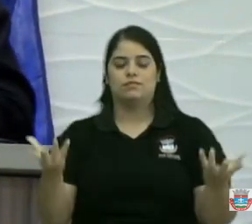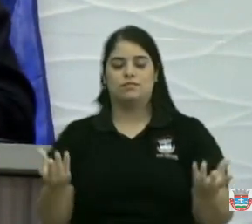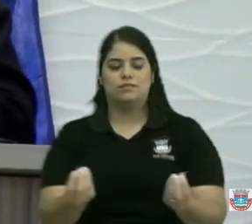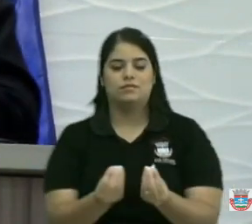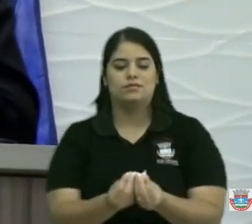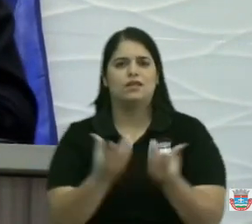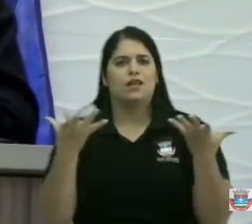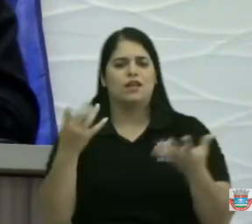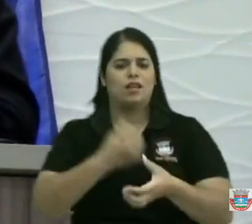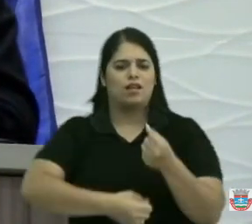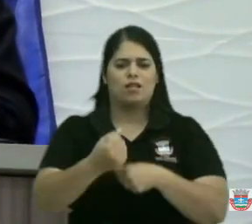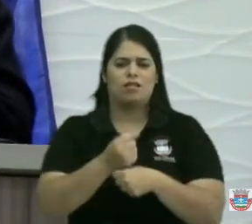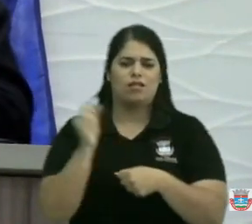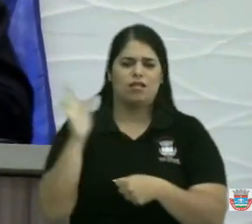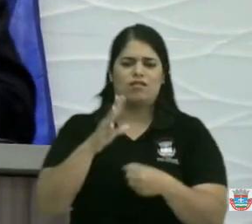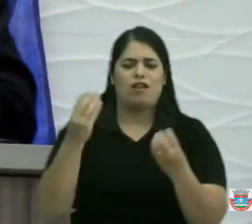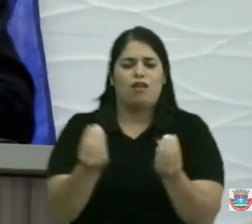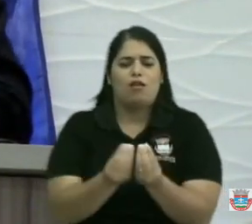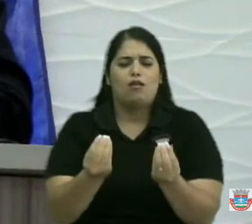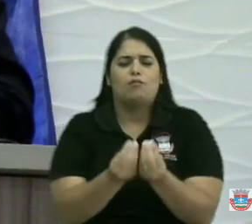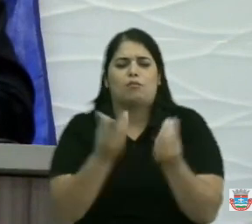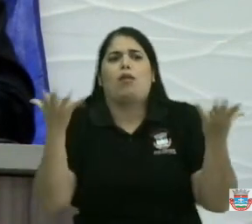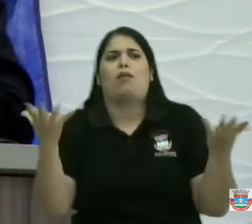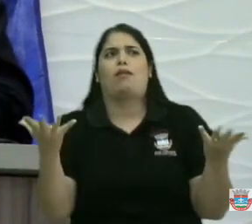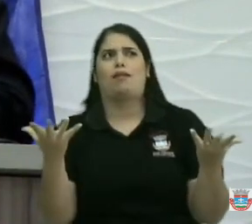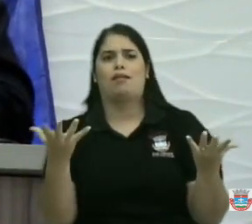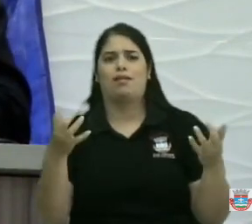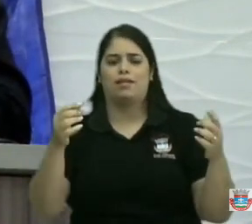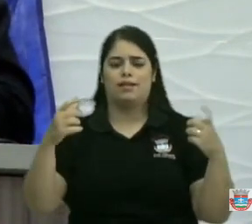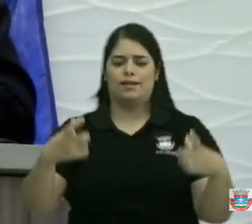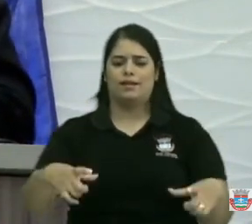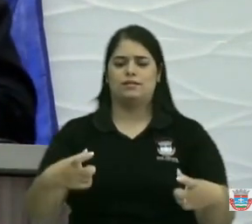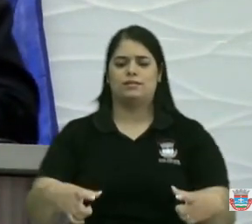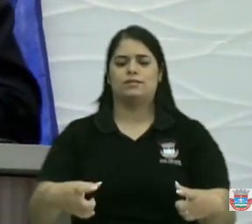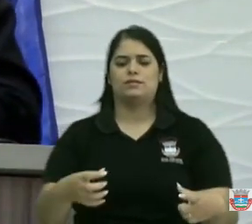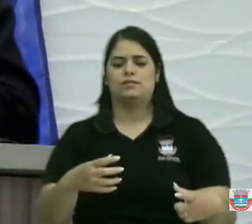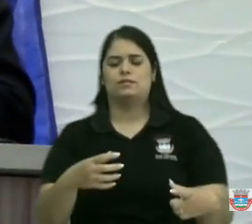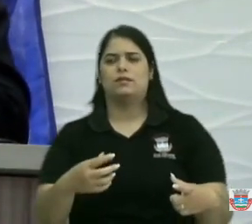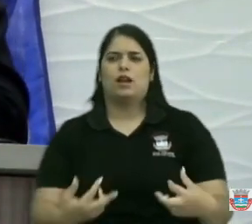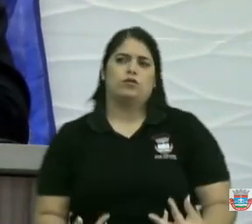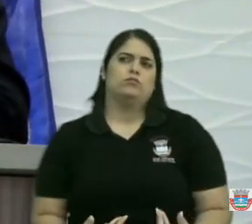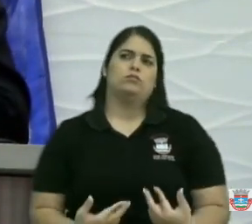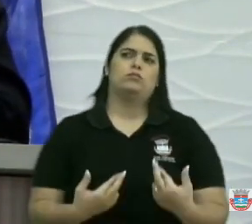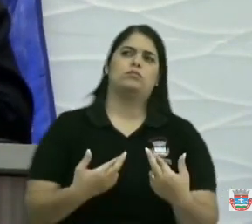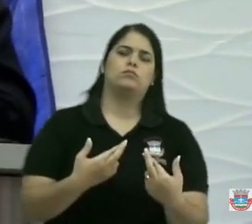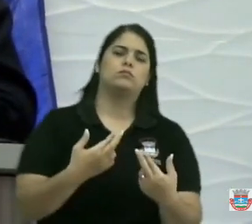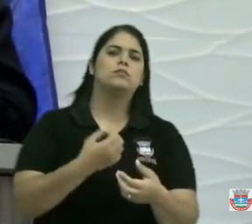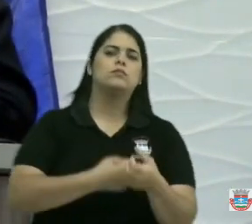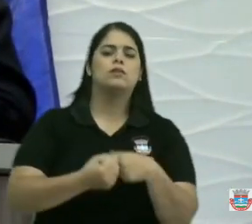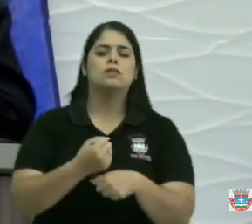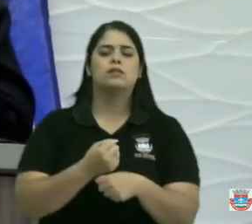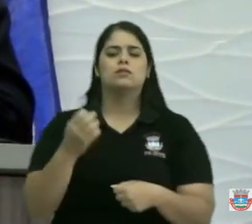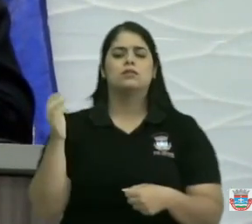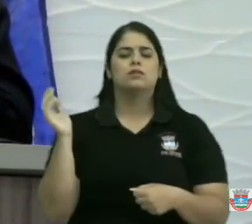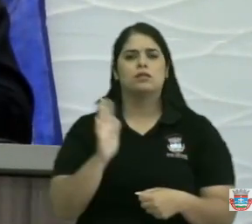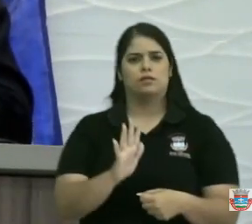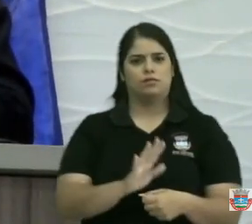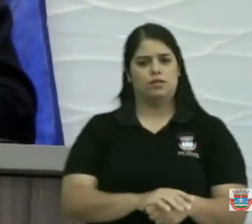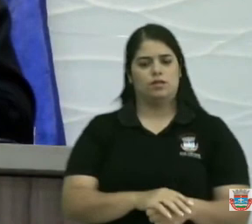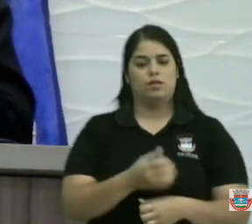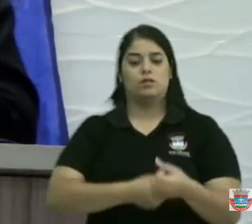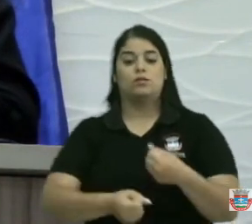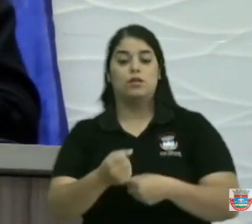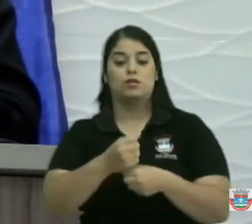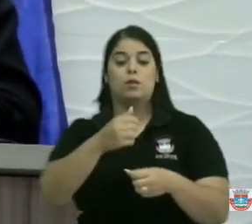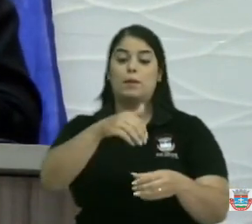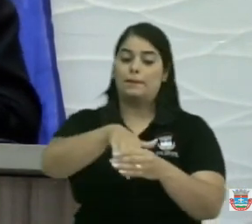três anos mas vão abrir né será que vão abrir o ano que vem porque é ano de eleição e a gente